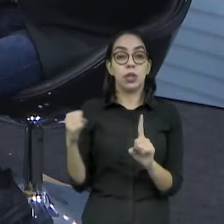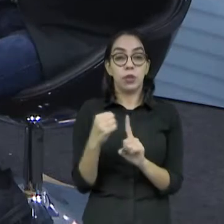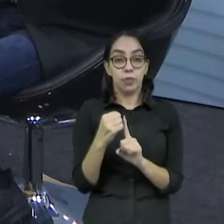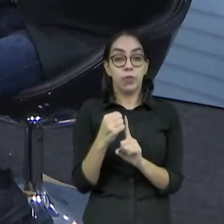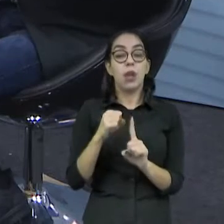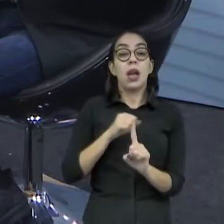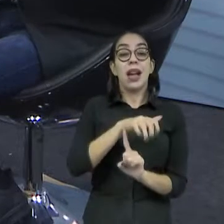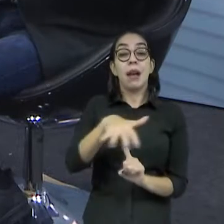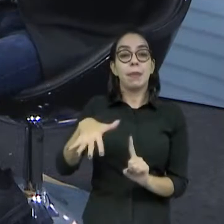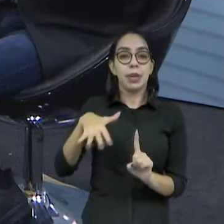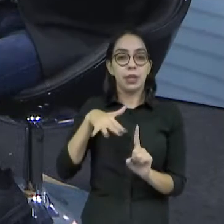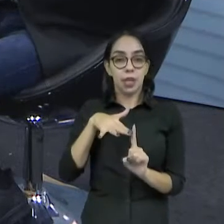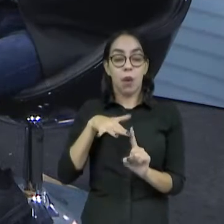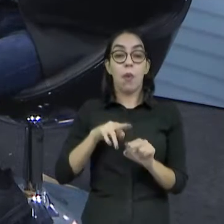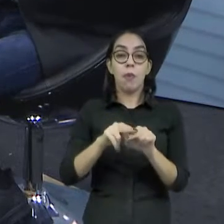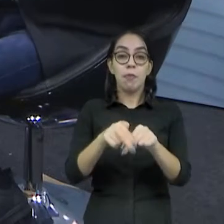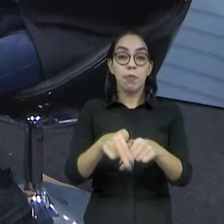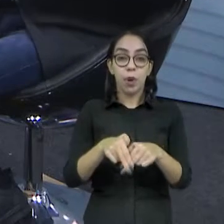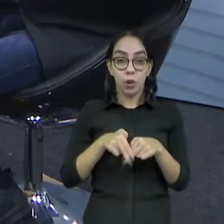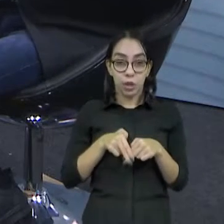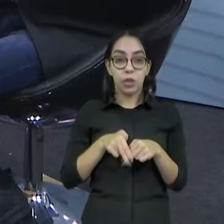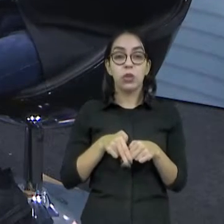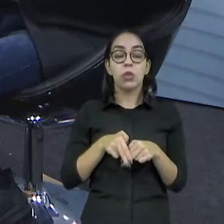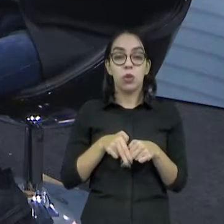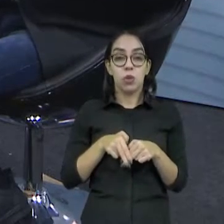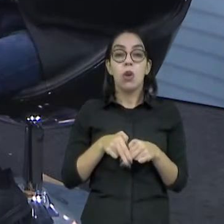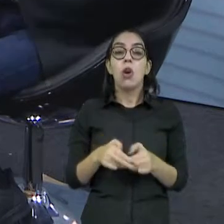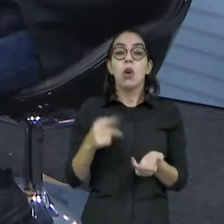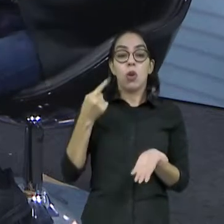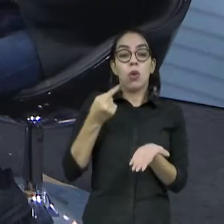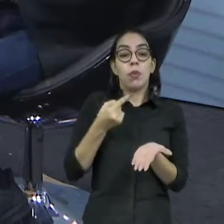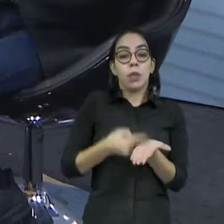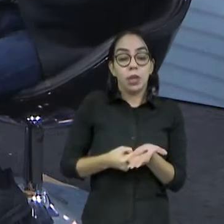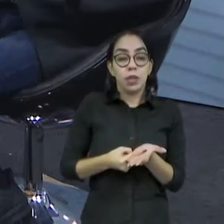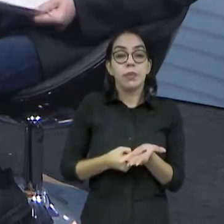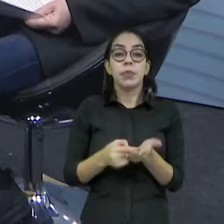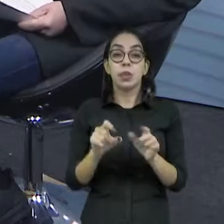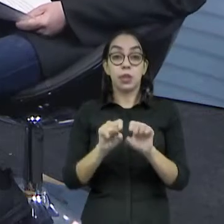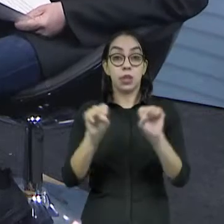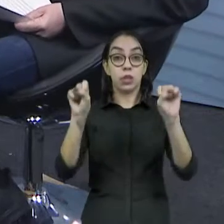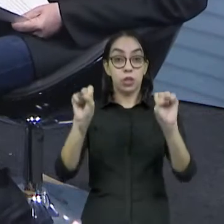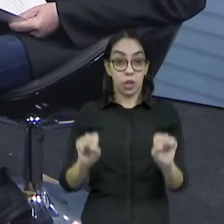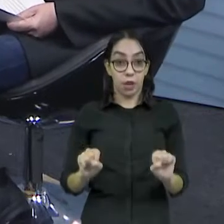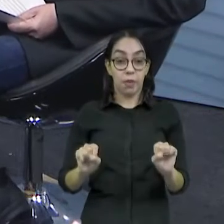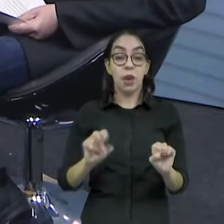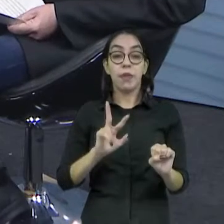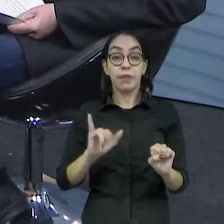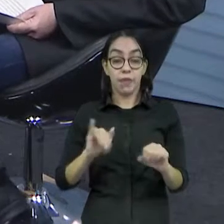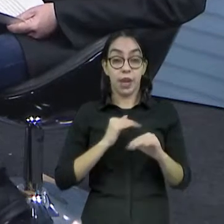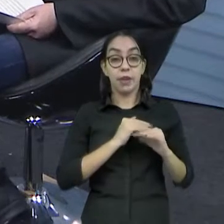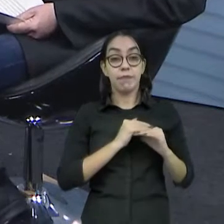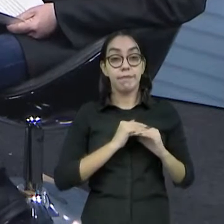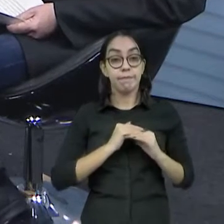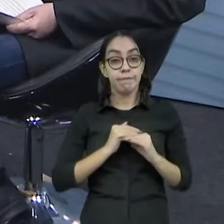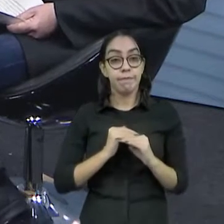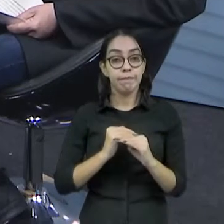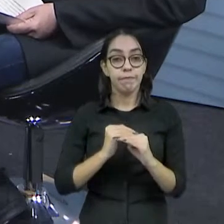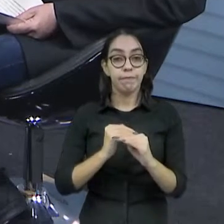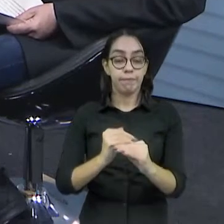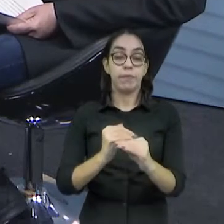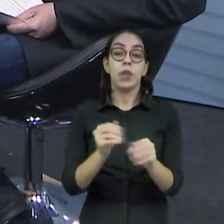institucionalizando uma ambiência para que esses negócios possam acontecer